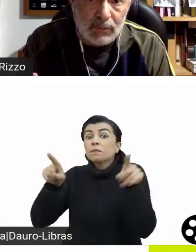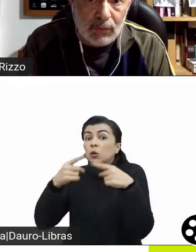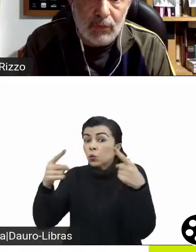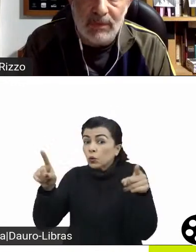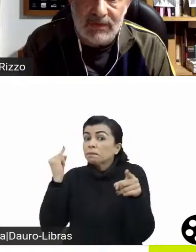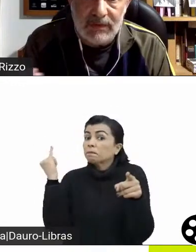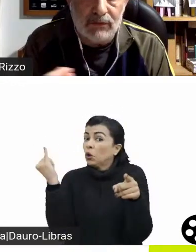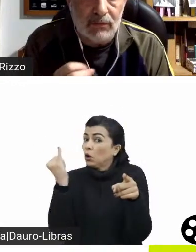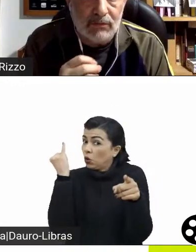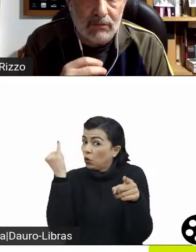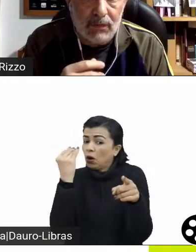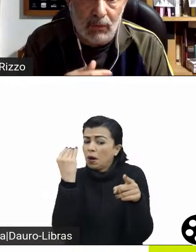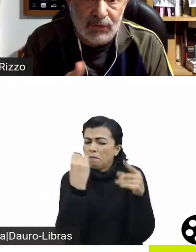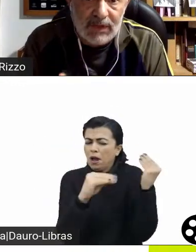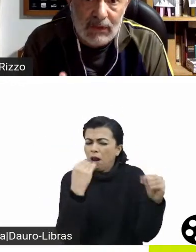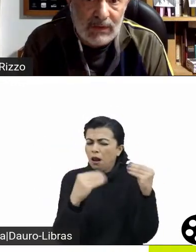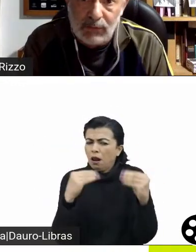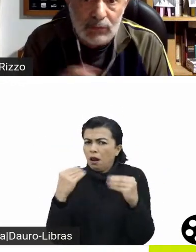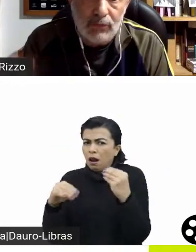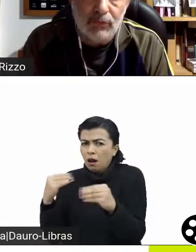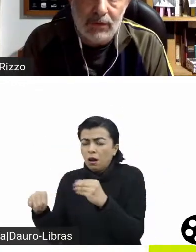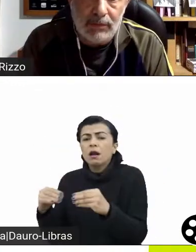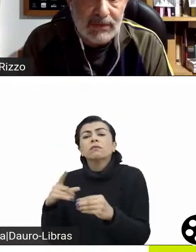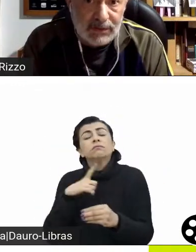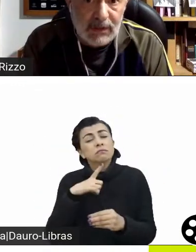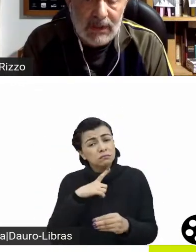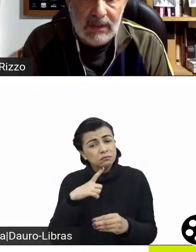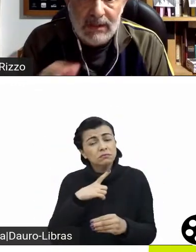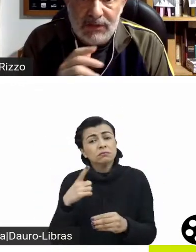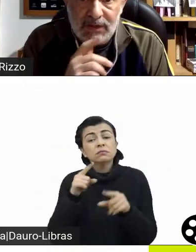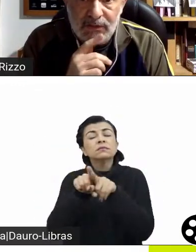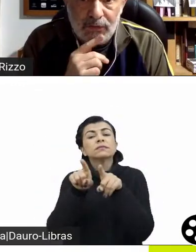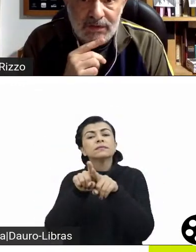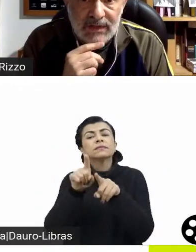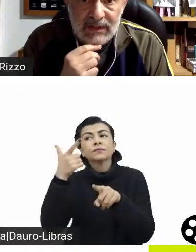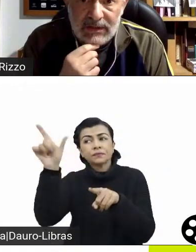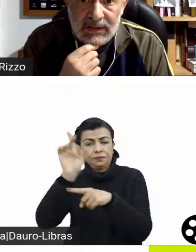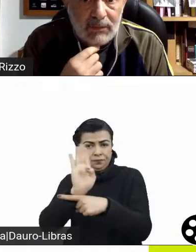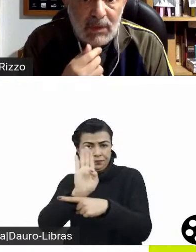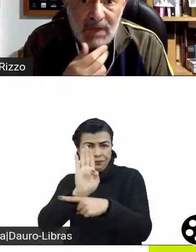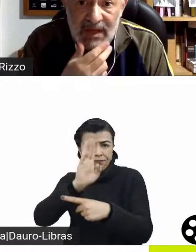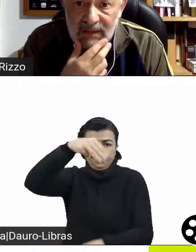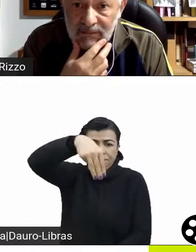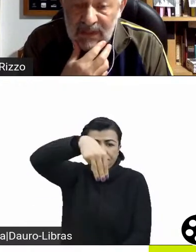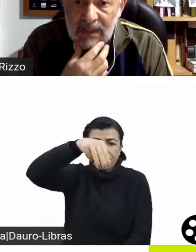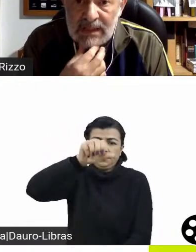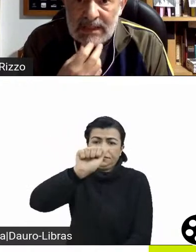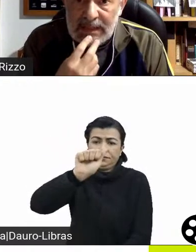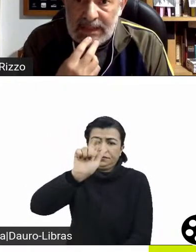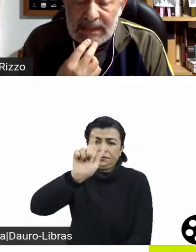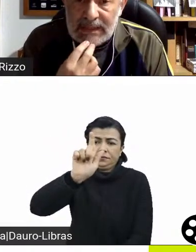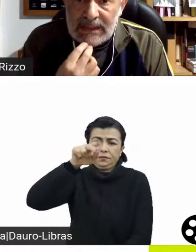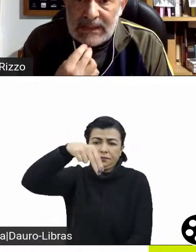Magnolia, do Paul Thomas Anderson. É um musical, ele é todo construído a partir de canções da Amy Man.